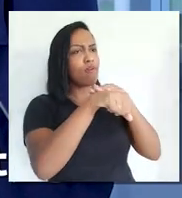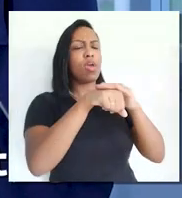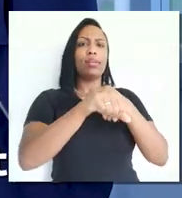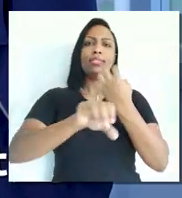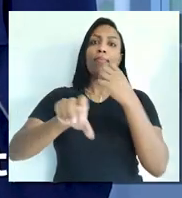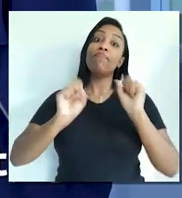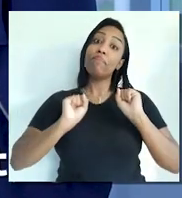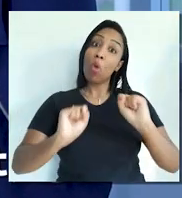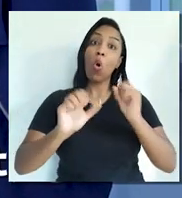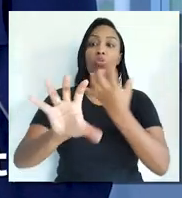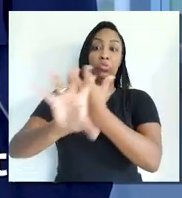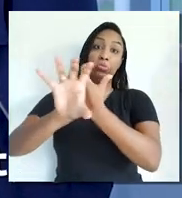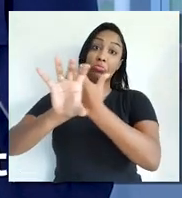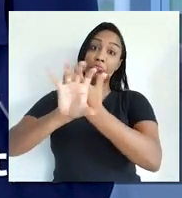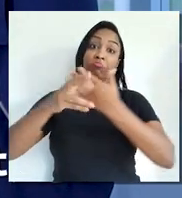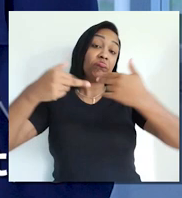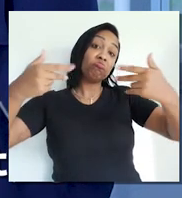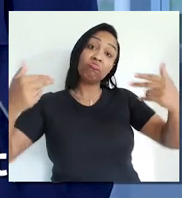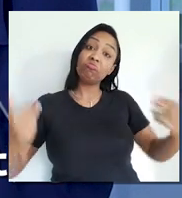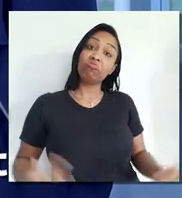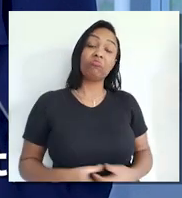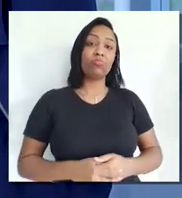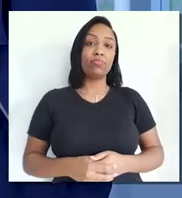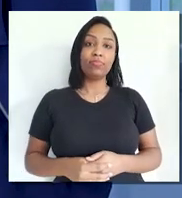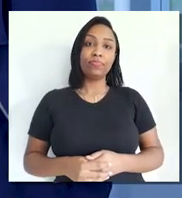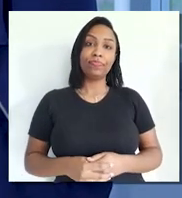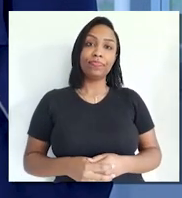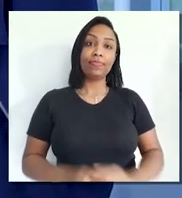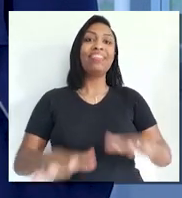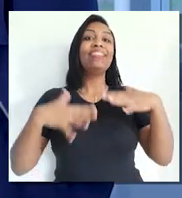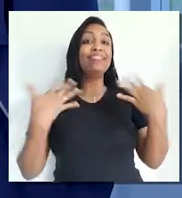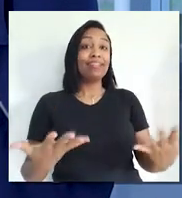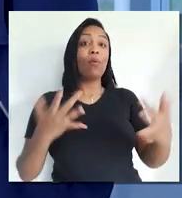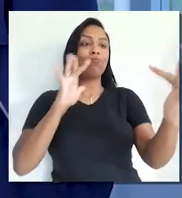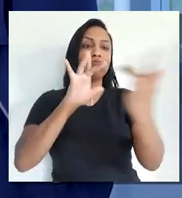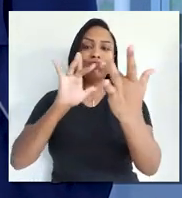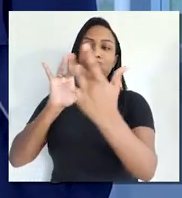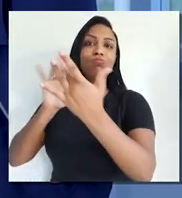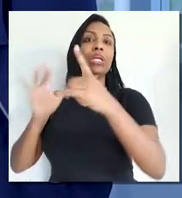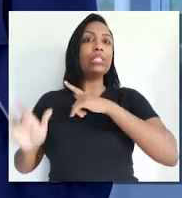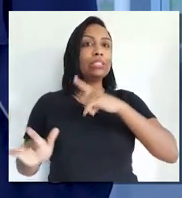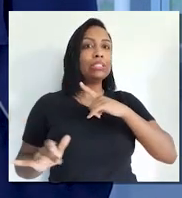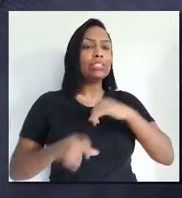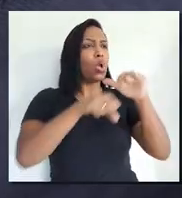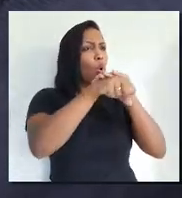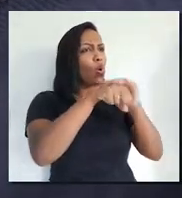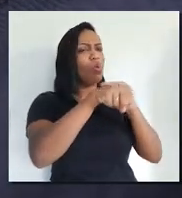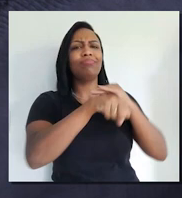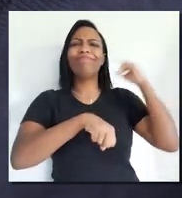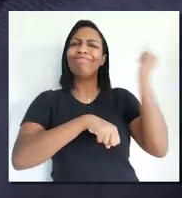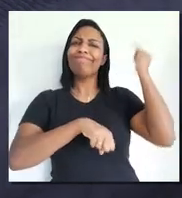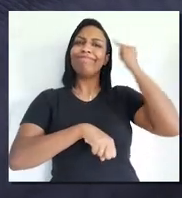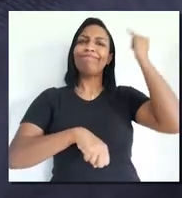comunicação por meios de internet e tal, estão sempre em contato um com o outro, trocando experiências. Sempre